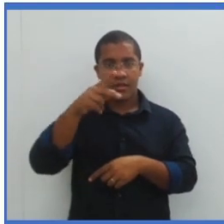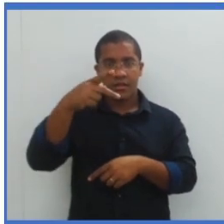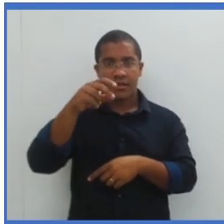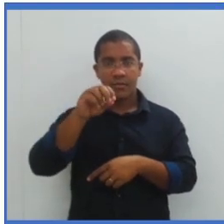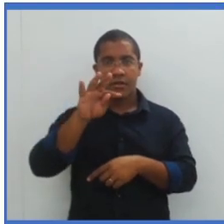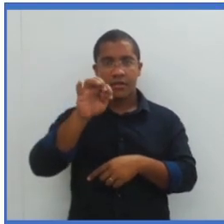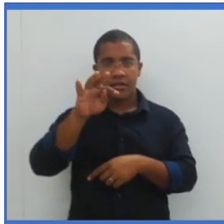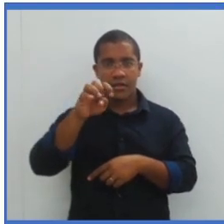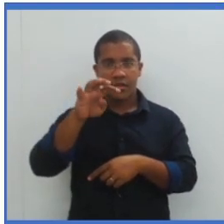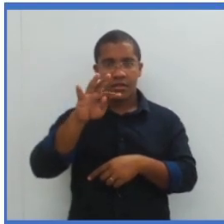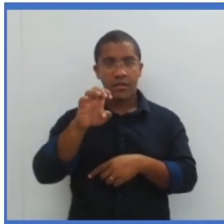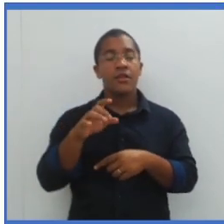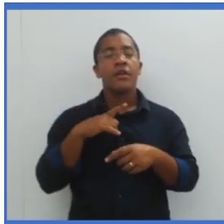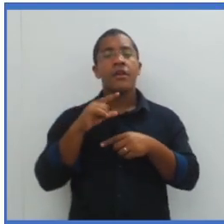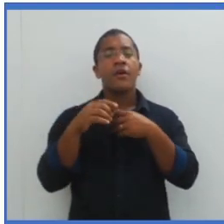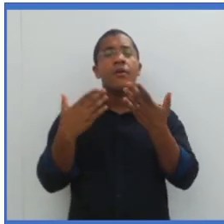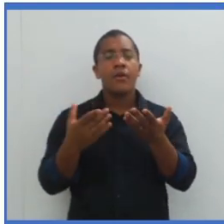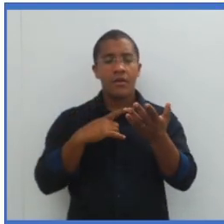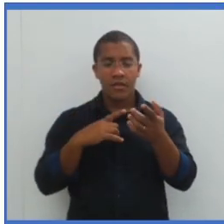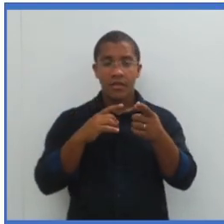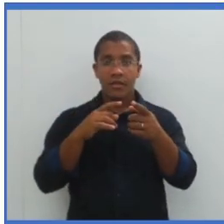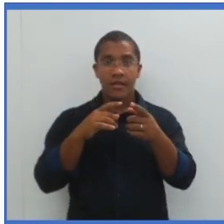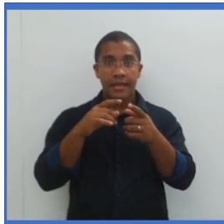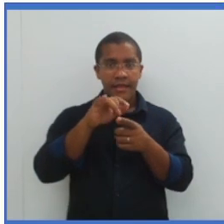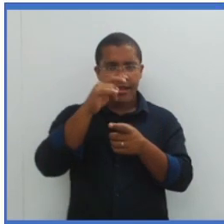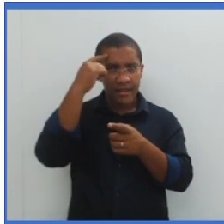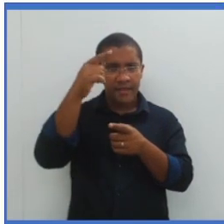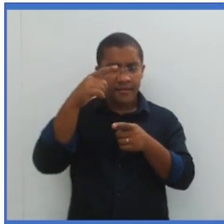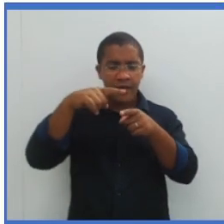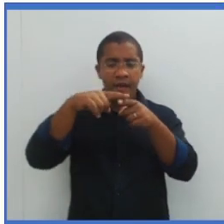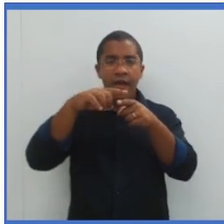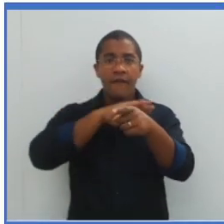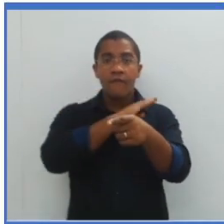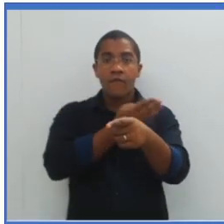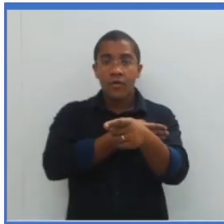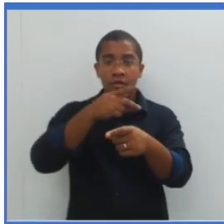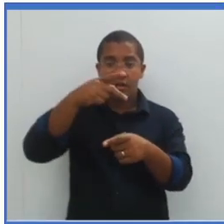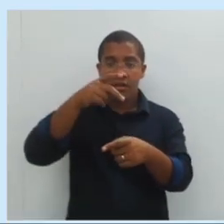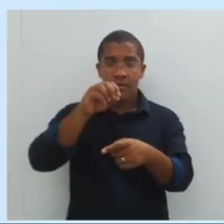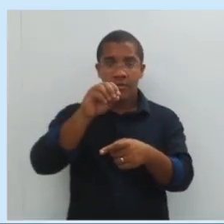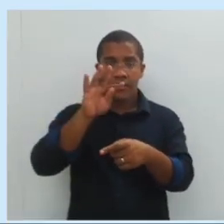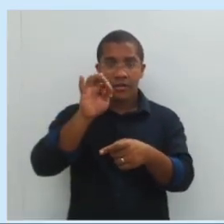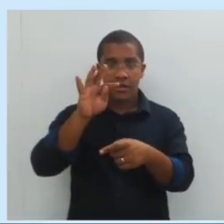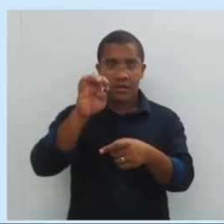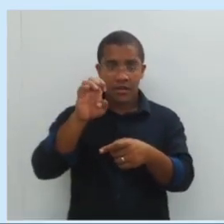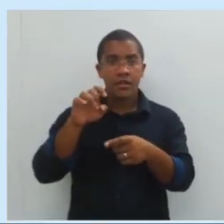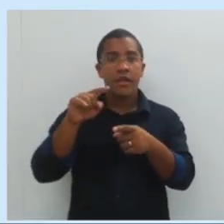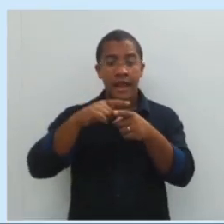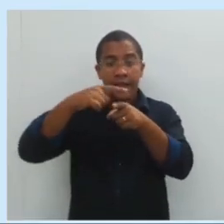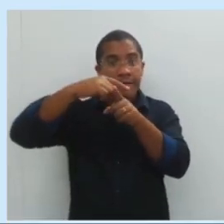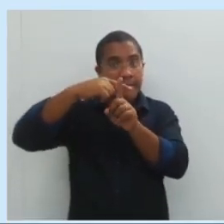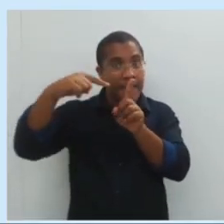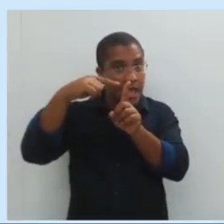Intermeio. Quando a força potente fica no meio. Quando eu for